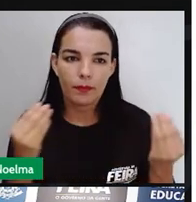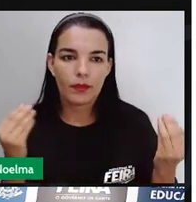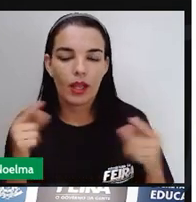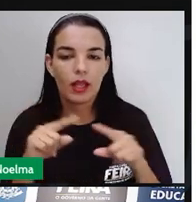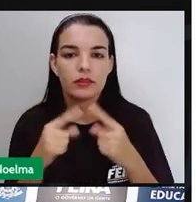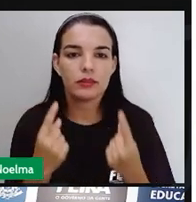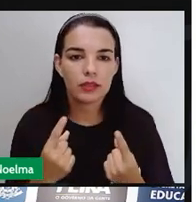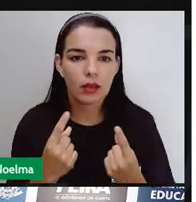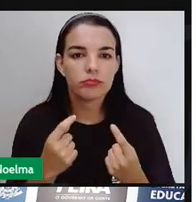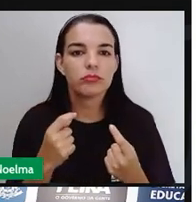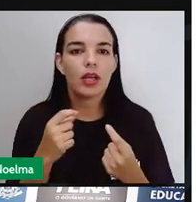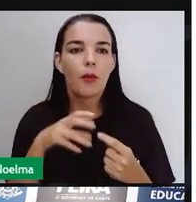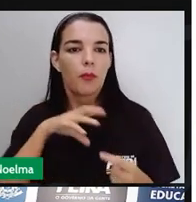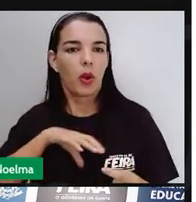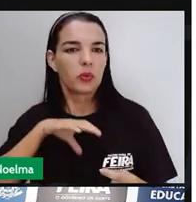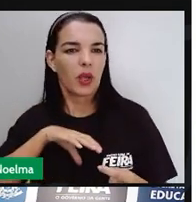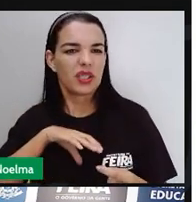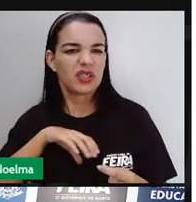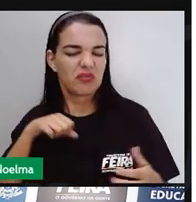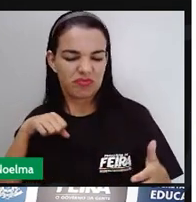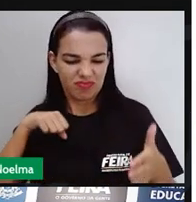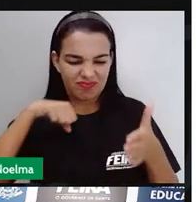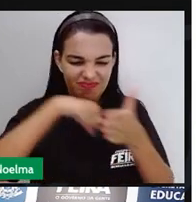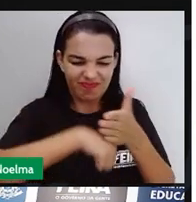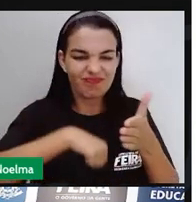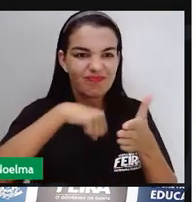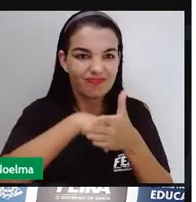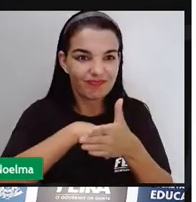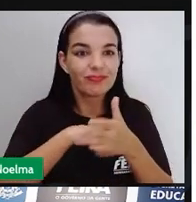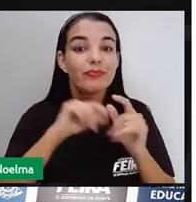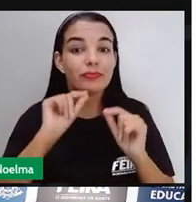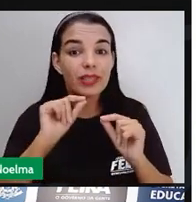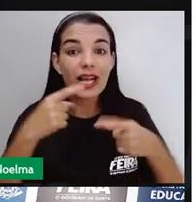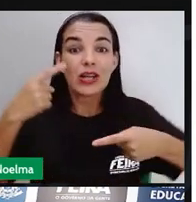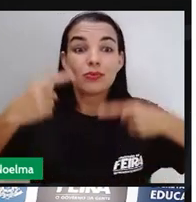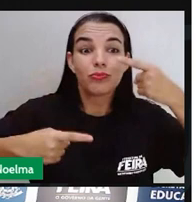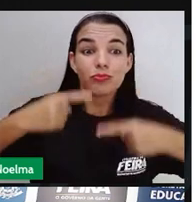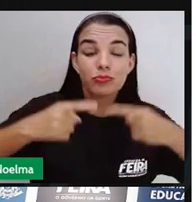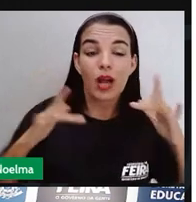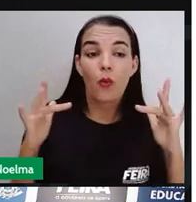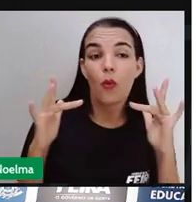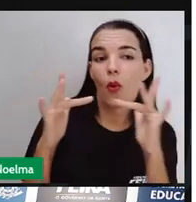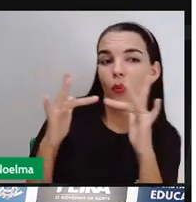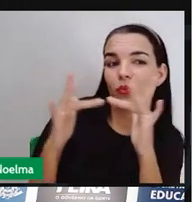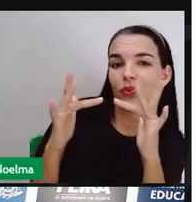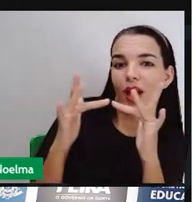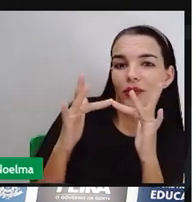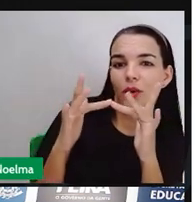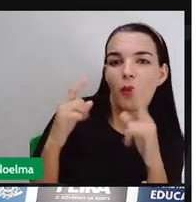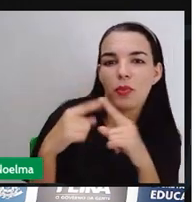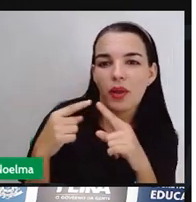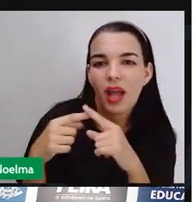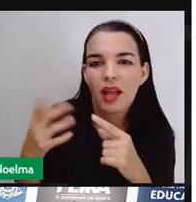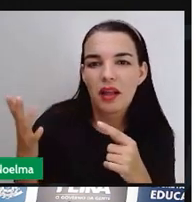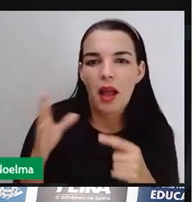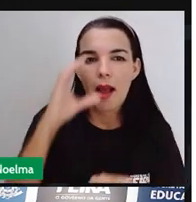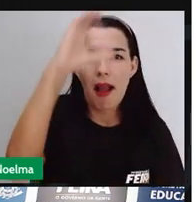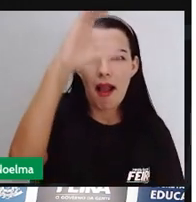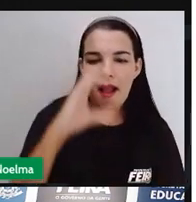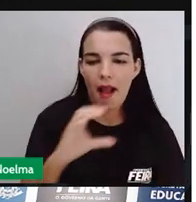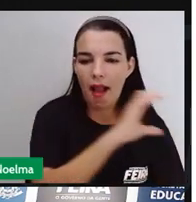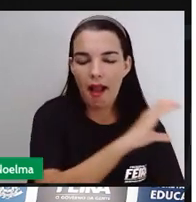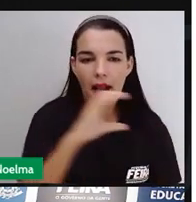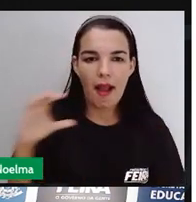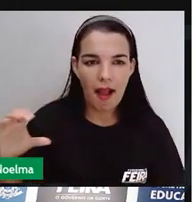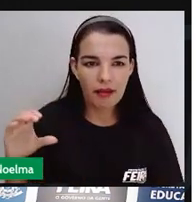portugueses travaram aí o primeiro contato, né? Que até quando os jesuítas, eles tentaram catequizar os índios, o primeiro